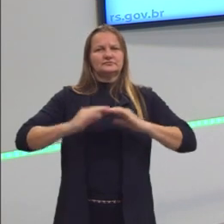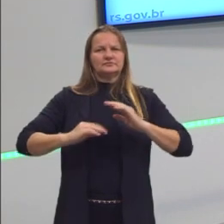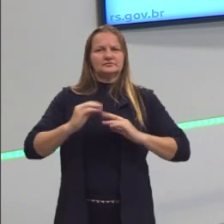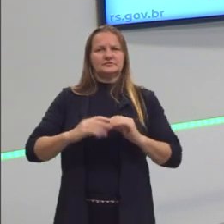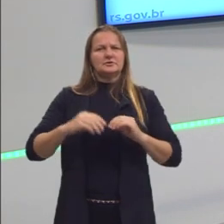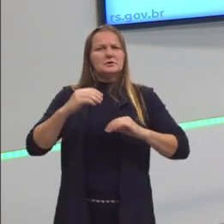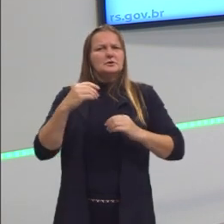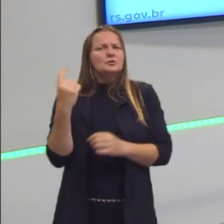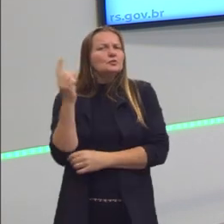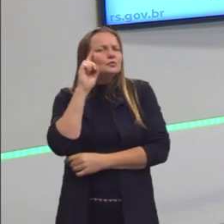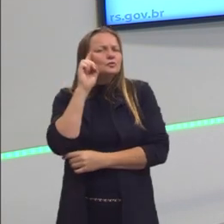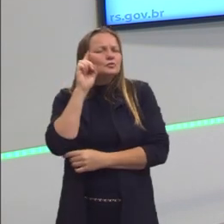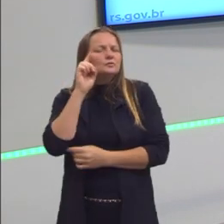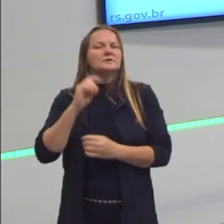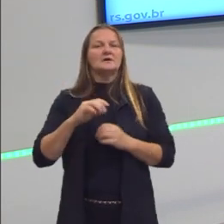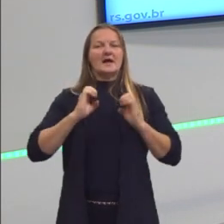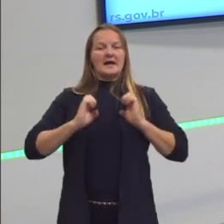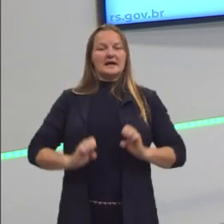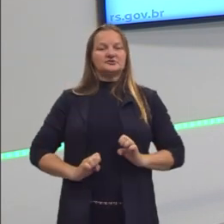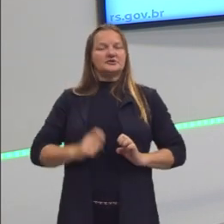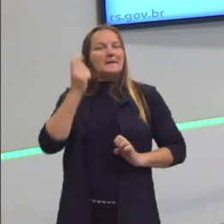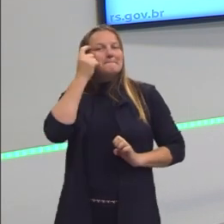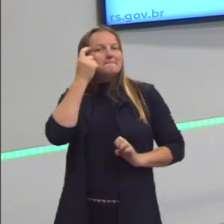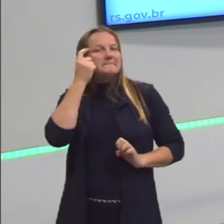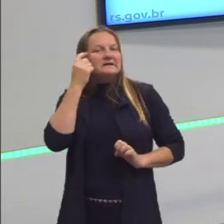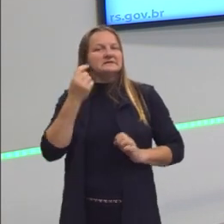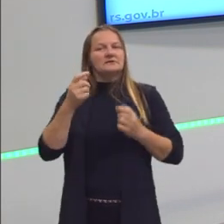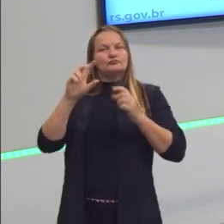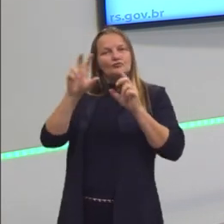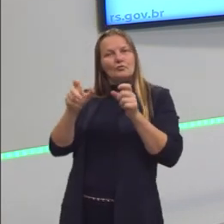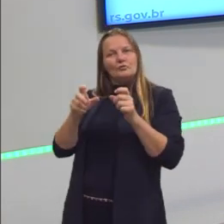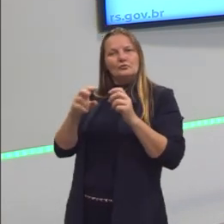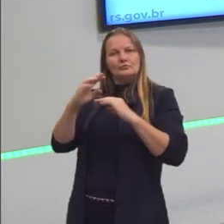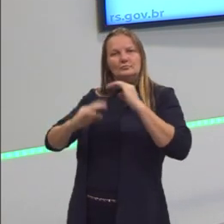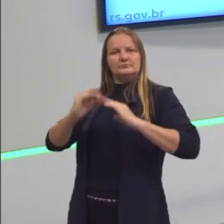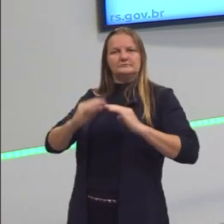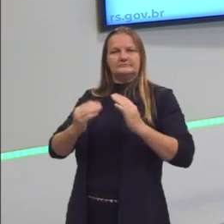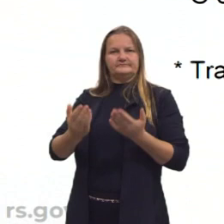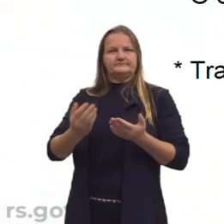da nossa prática, e a ética faz uma reflexão dessa nossa prática.